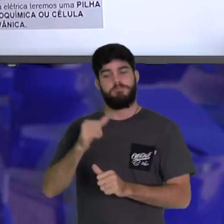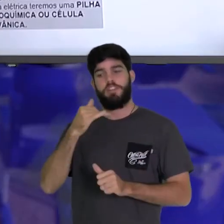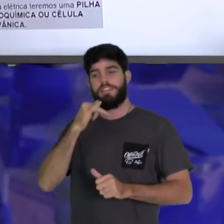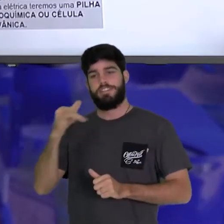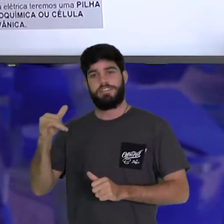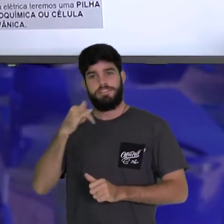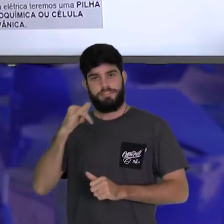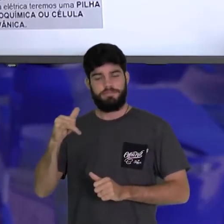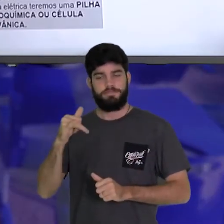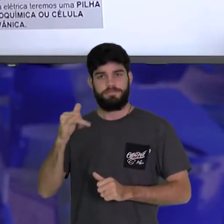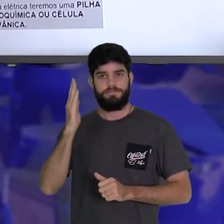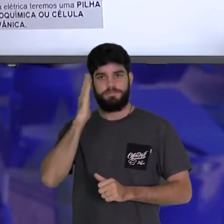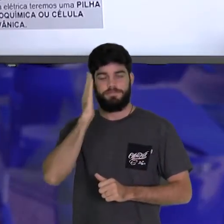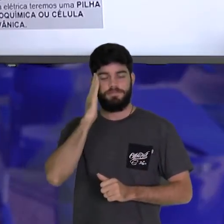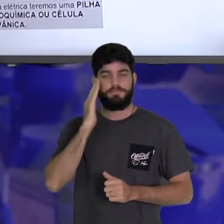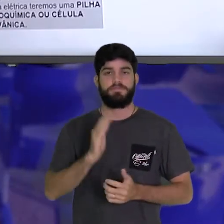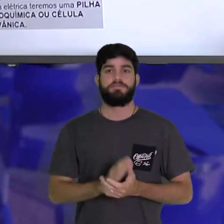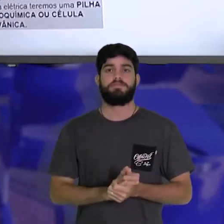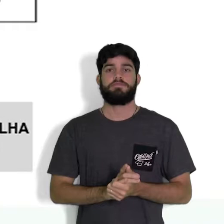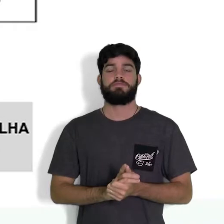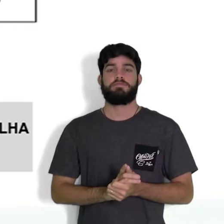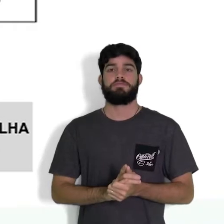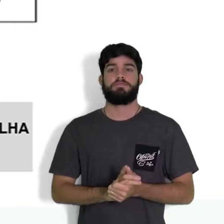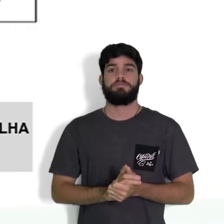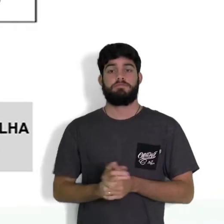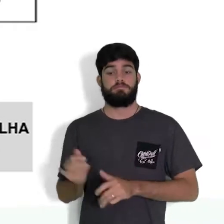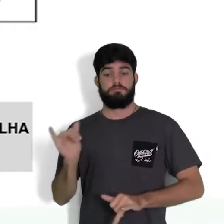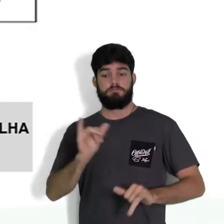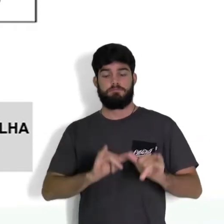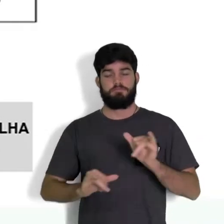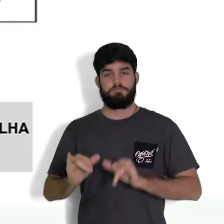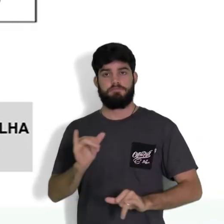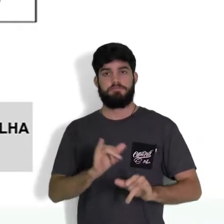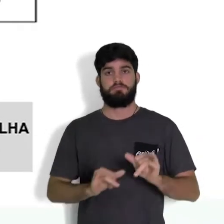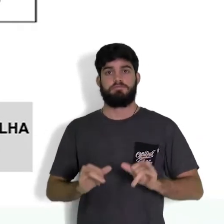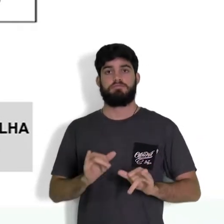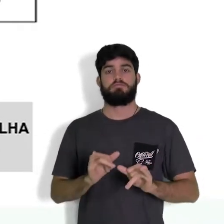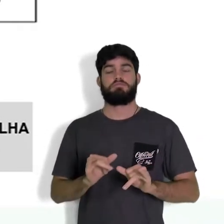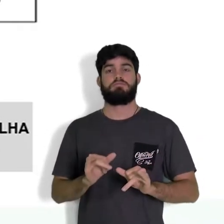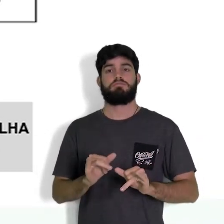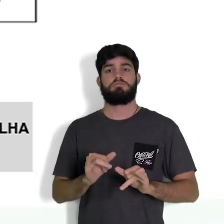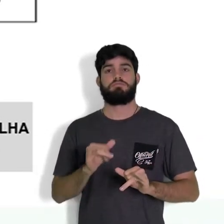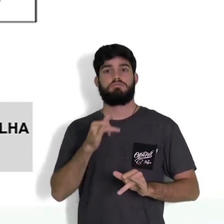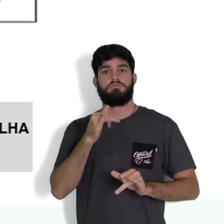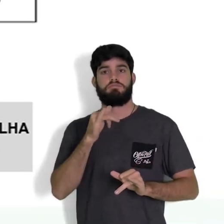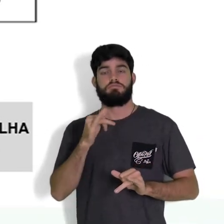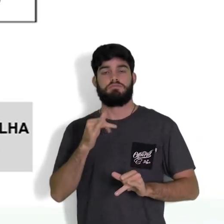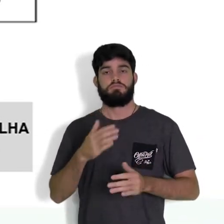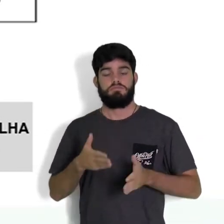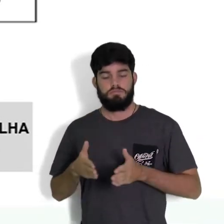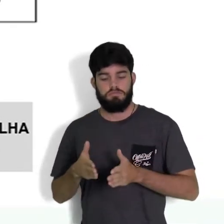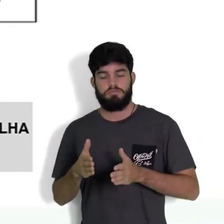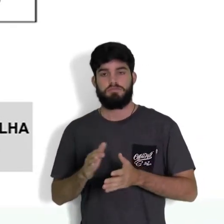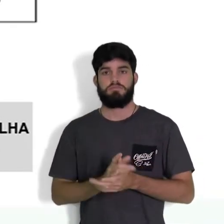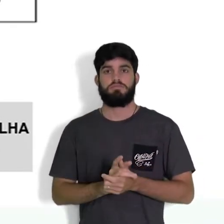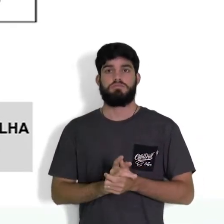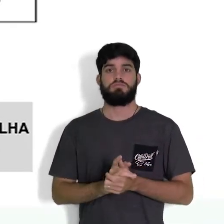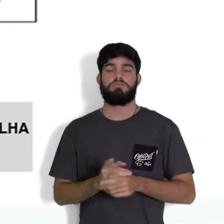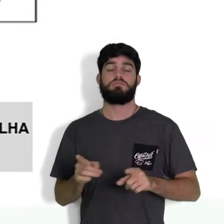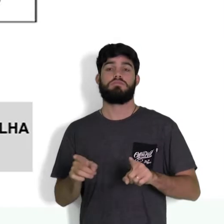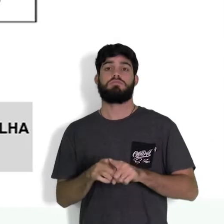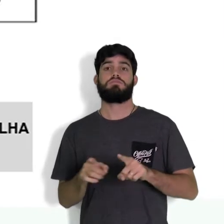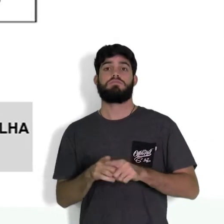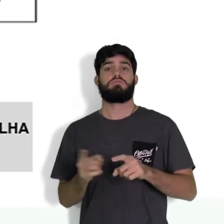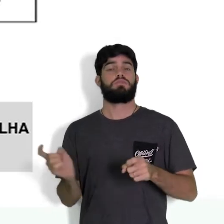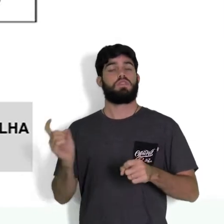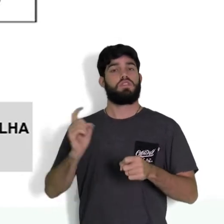espontânea, uma reação química produzindo corrente elétrica. E aí, à volta, a gente